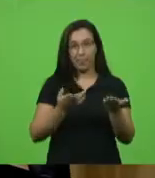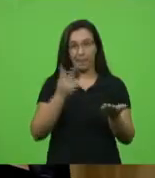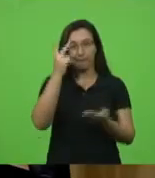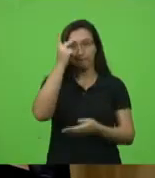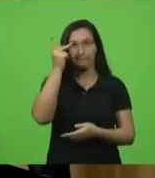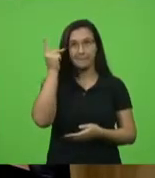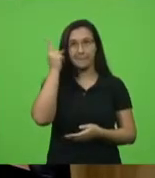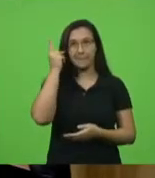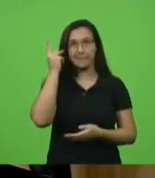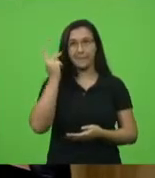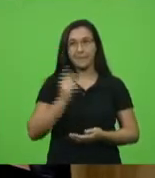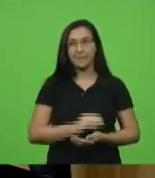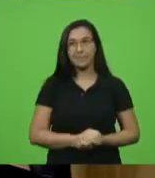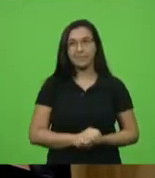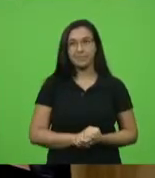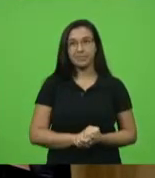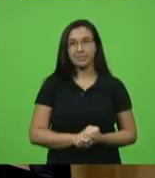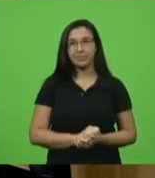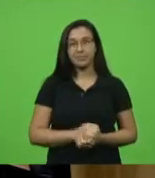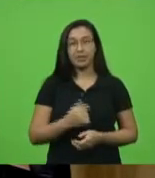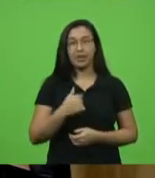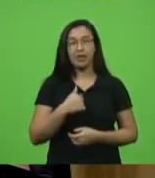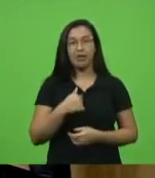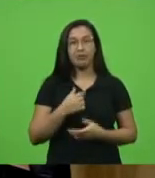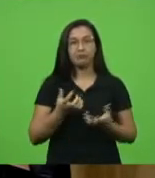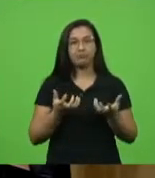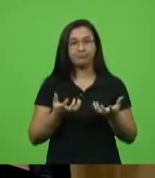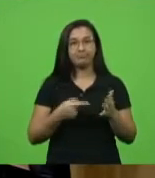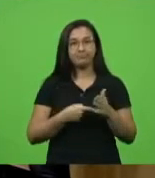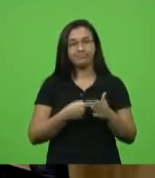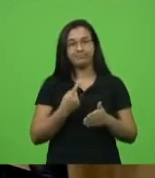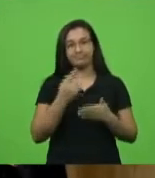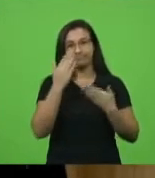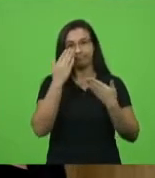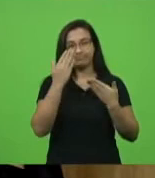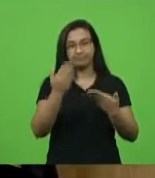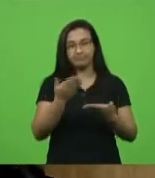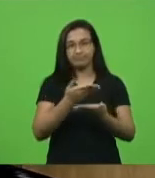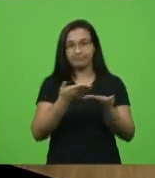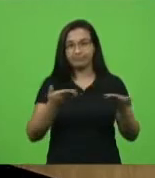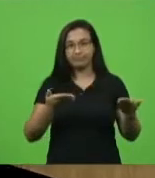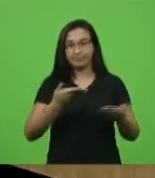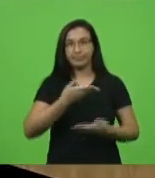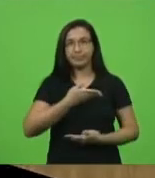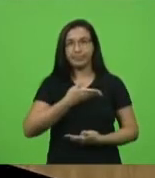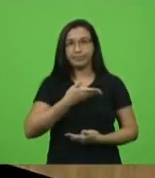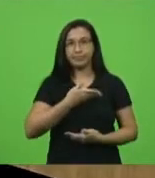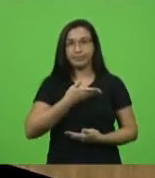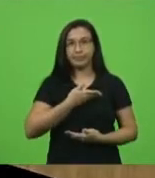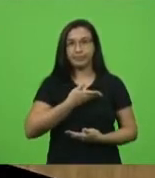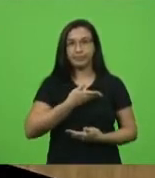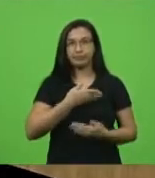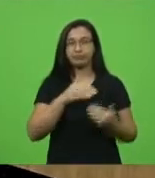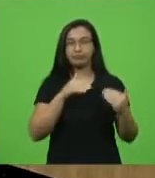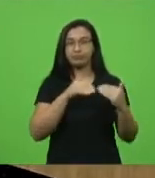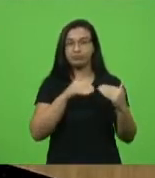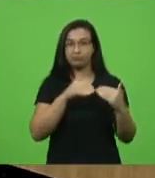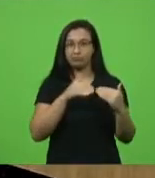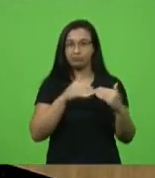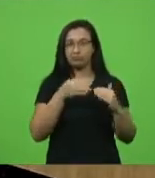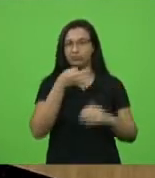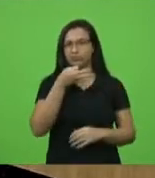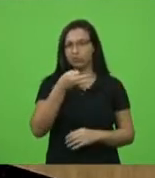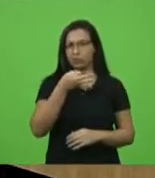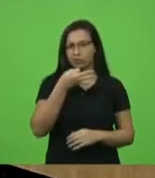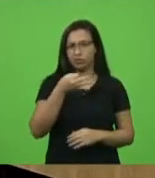deputada Paulinha. Bem, eu quero só, primeiramente, agradecer aos colegas que corroboraram com sugestões e